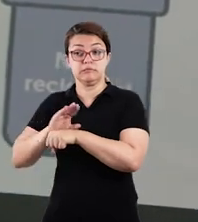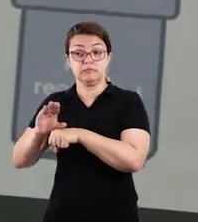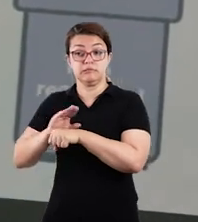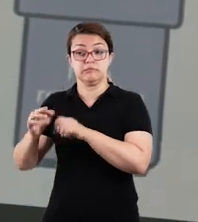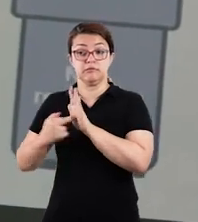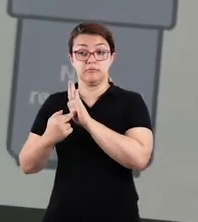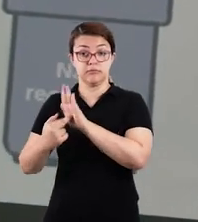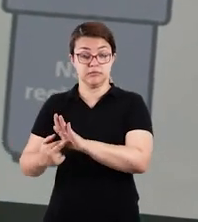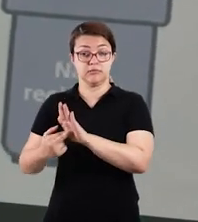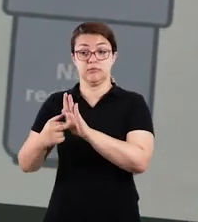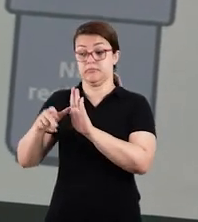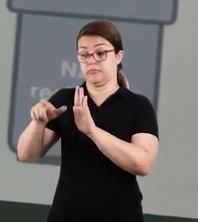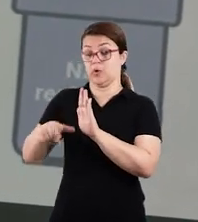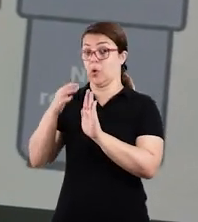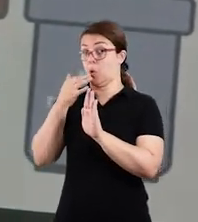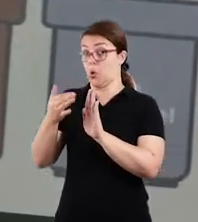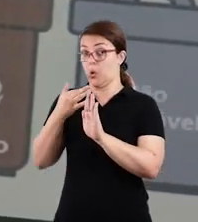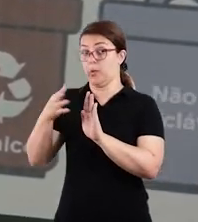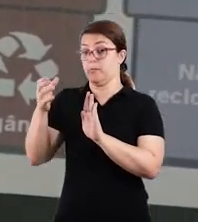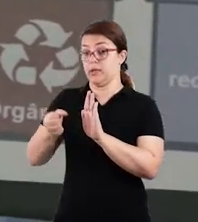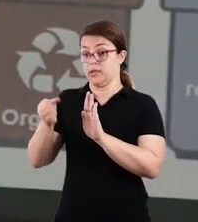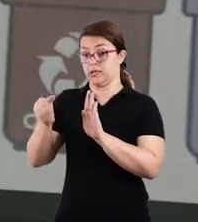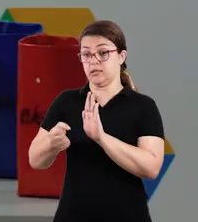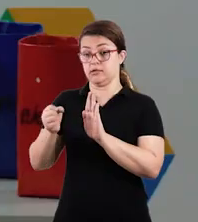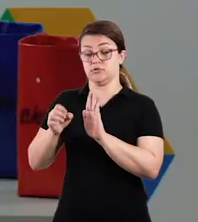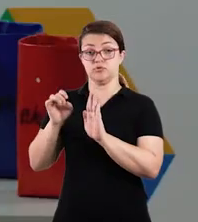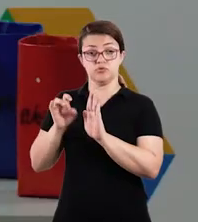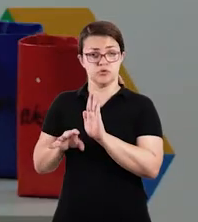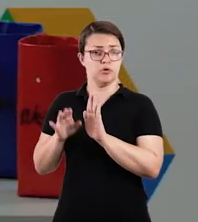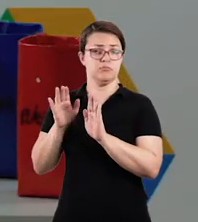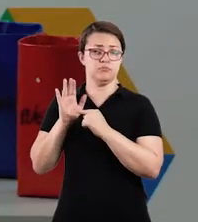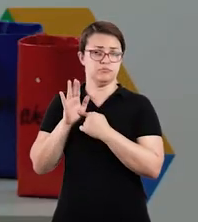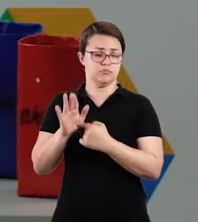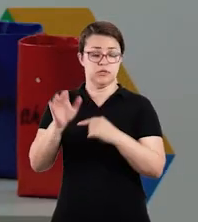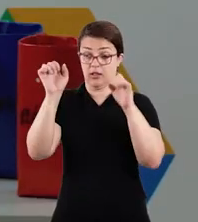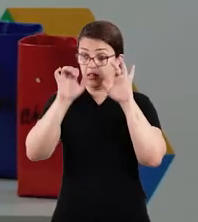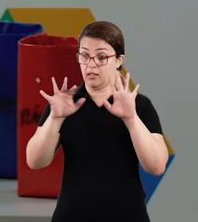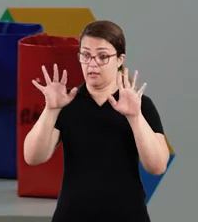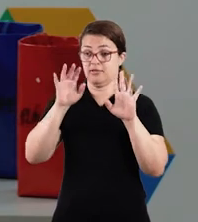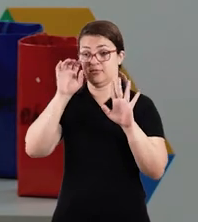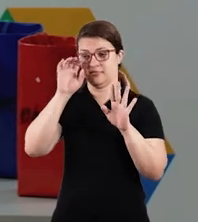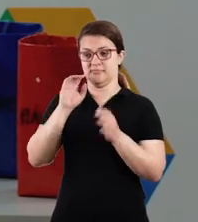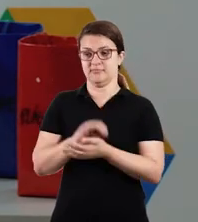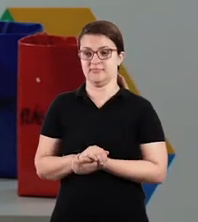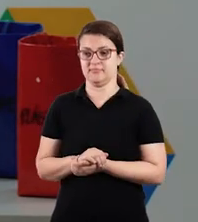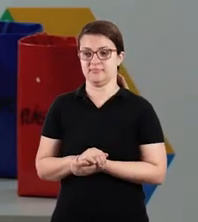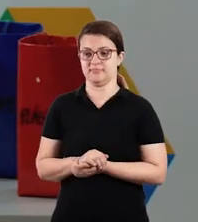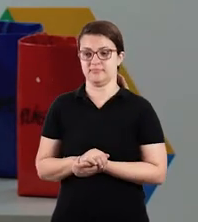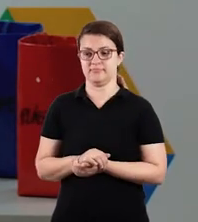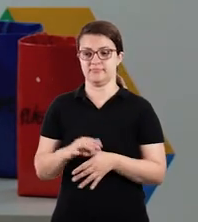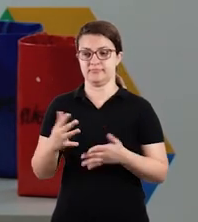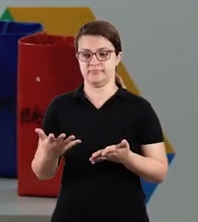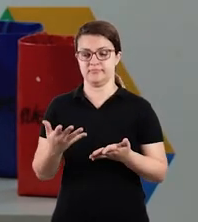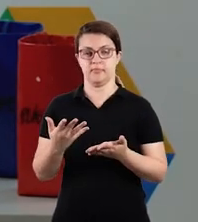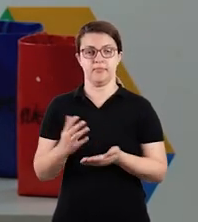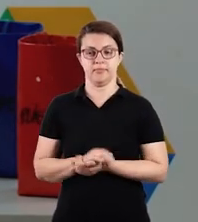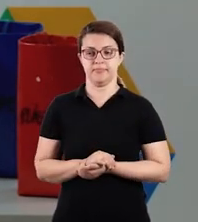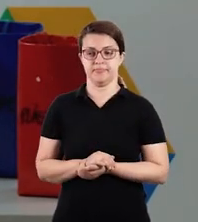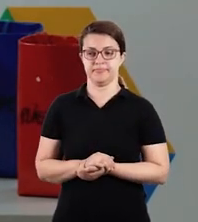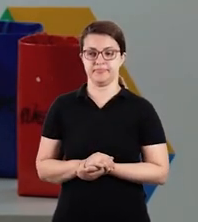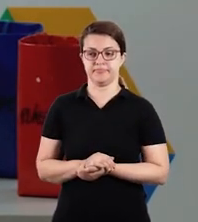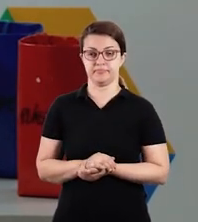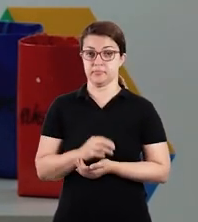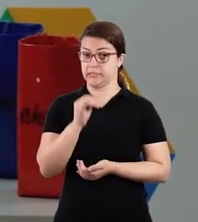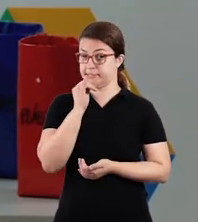cinza eu representei aqui na cor branca, tudo bem? Só pra deixar claro pra vocês no vídeo. Então, vamos lá.